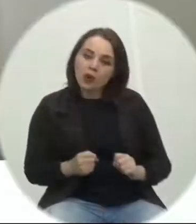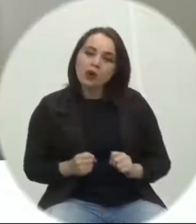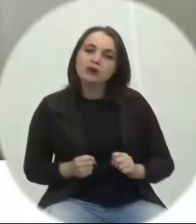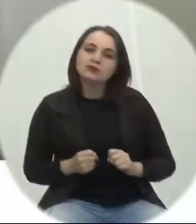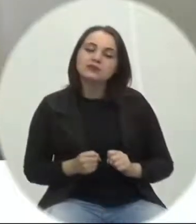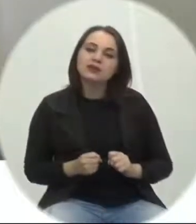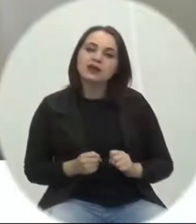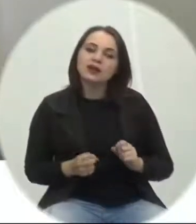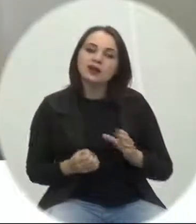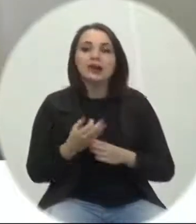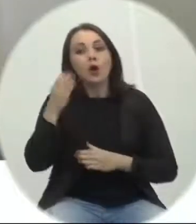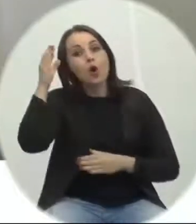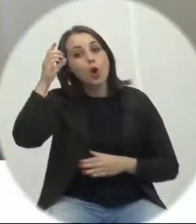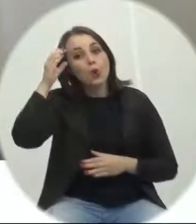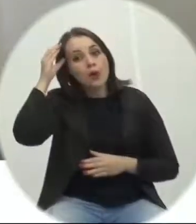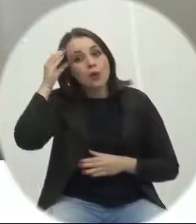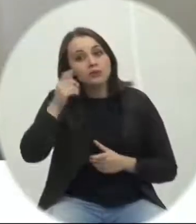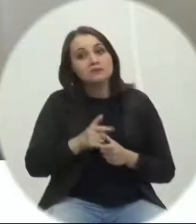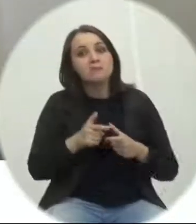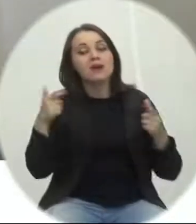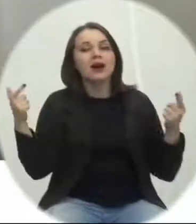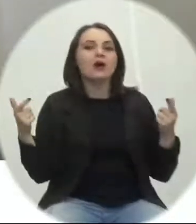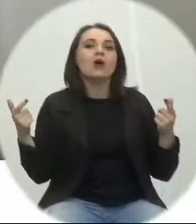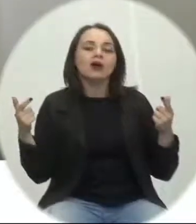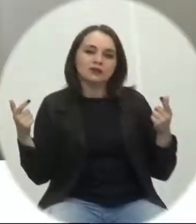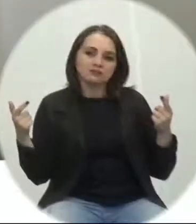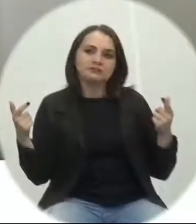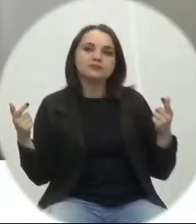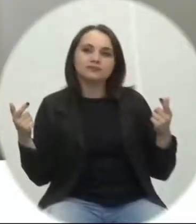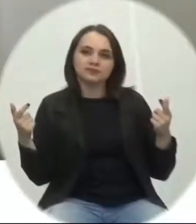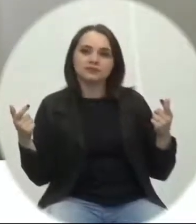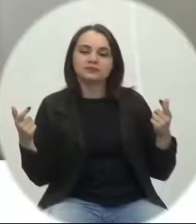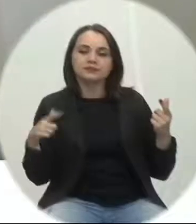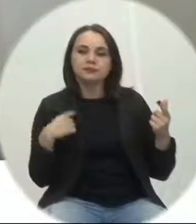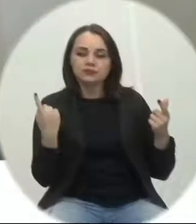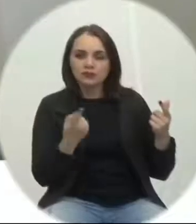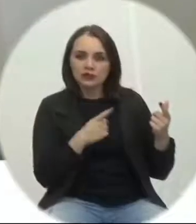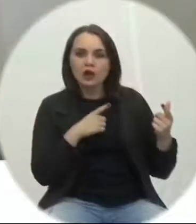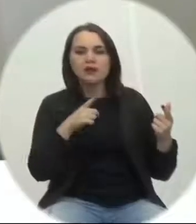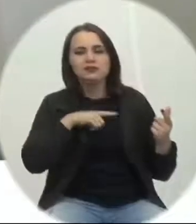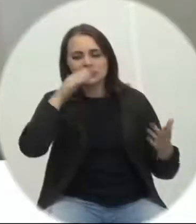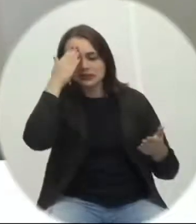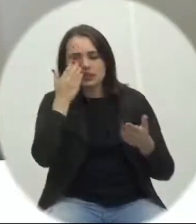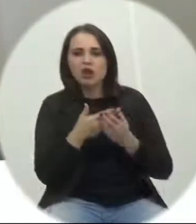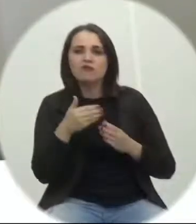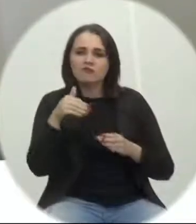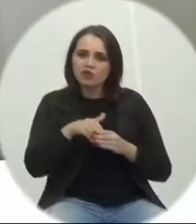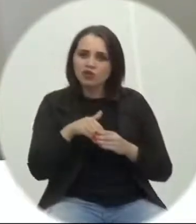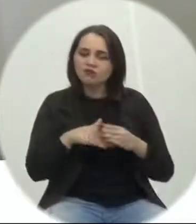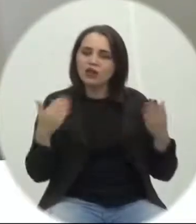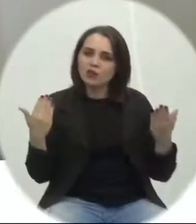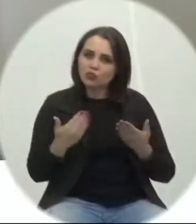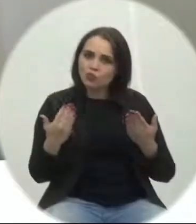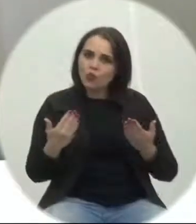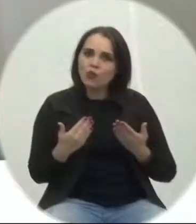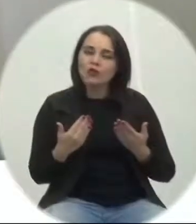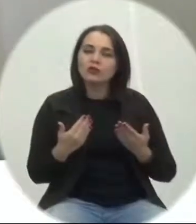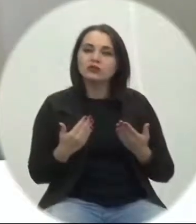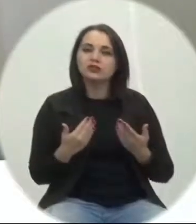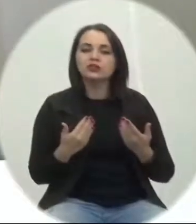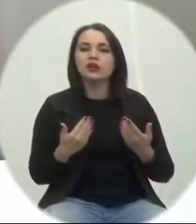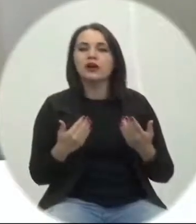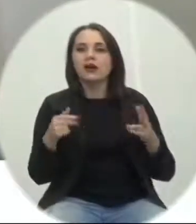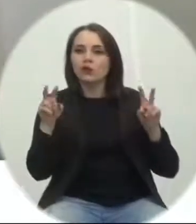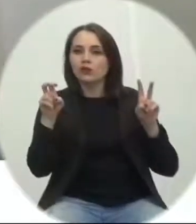consciência maior nós com certeza vai ser voltado hoje a questão das mulheres